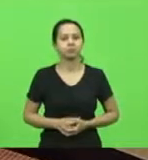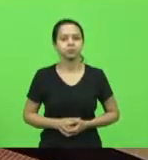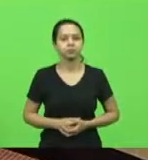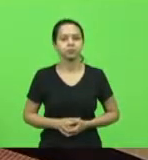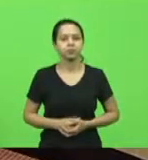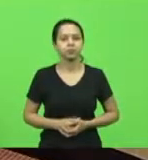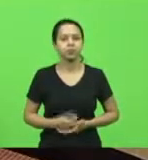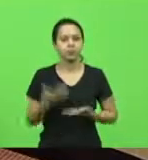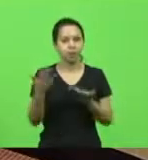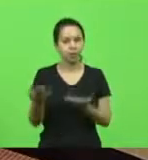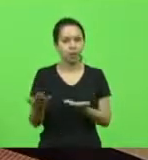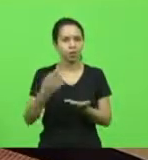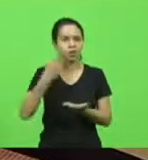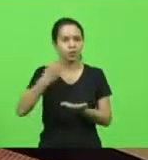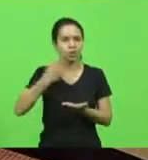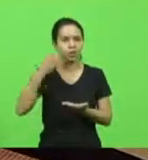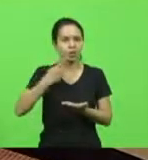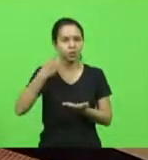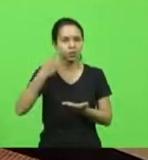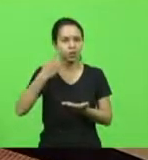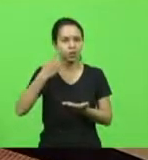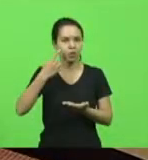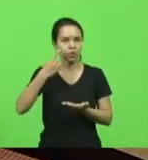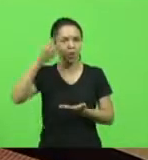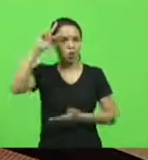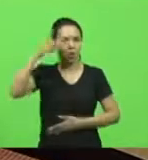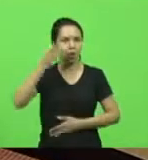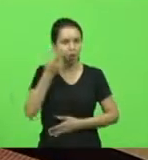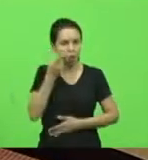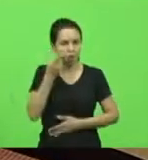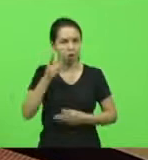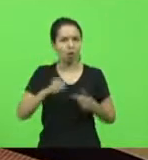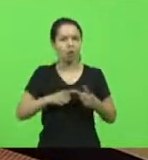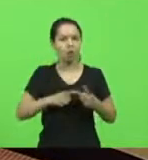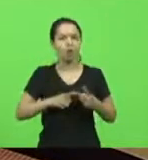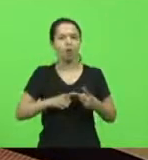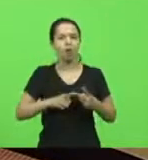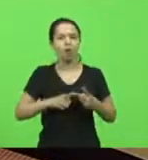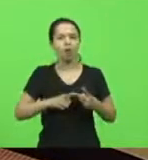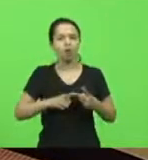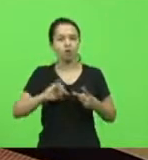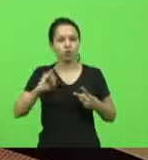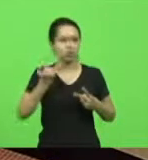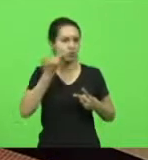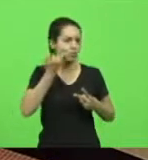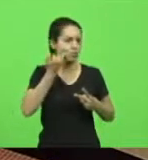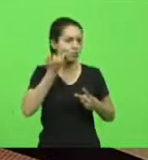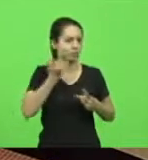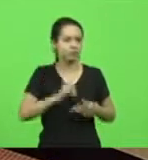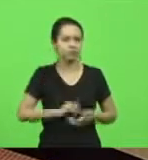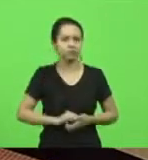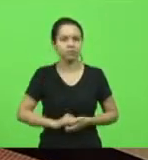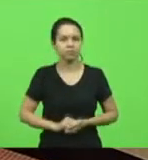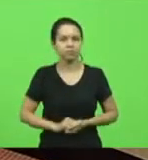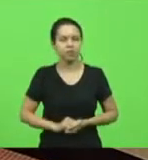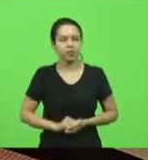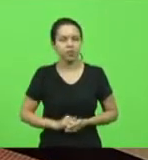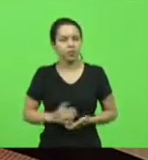Com a palavra, deputado Milton Albus. Na sequência, deputado Jessé Lopes. Senhor presidente,